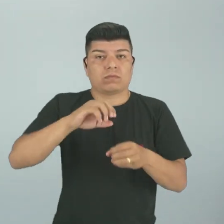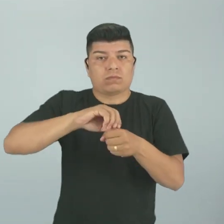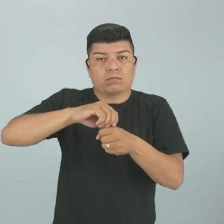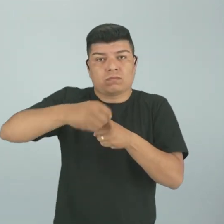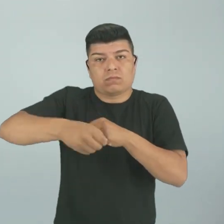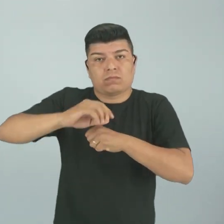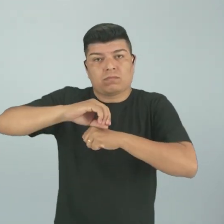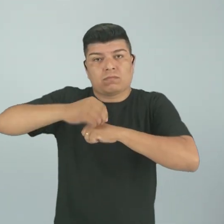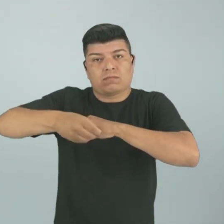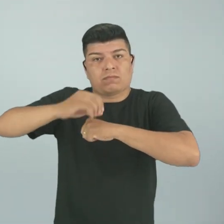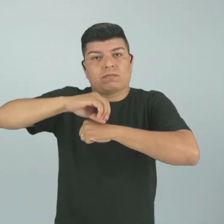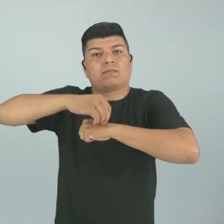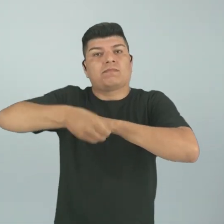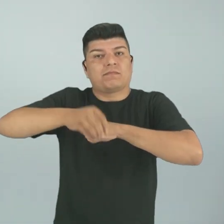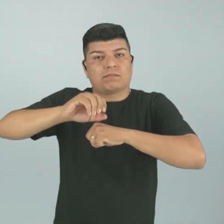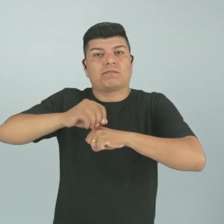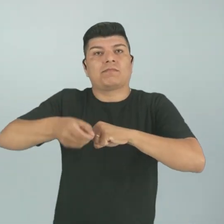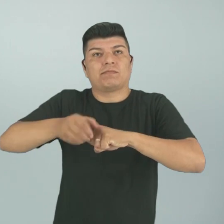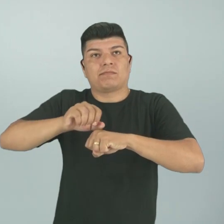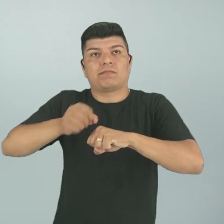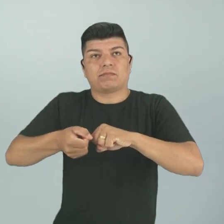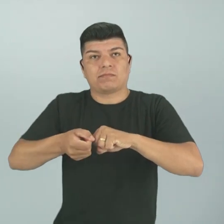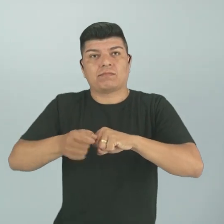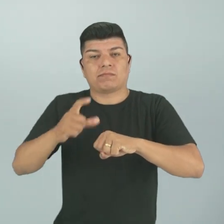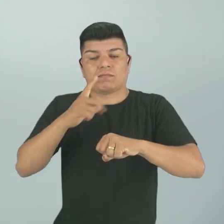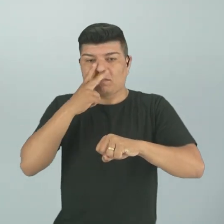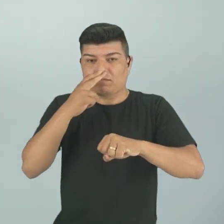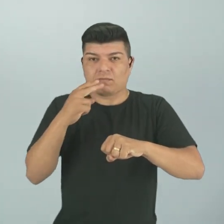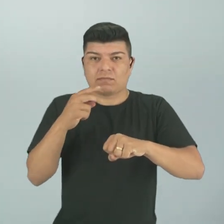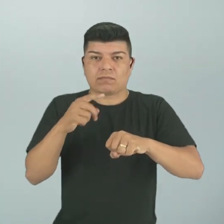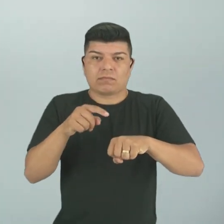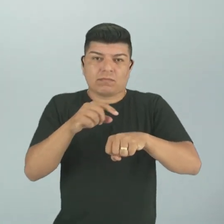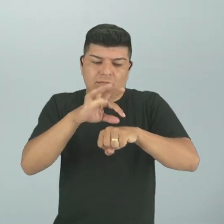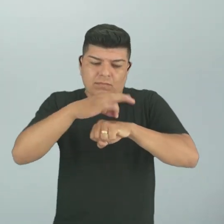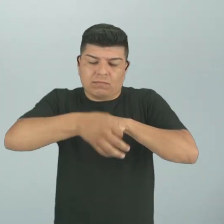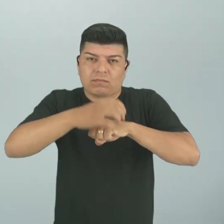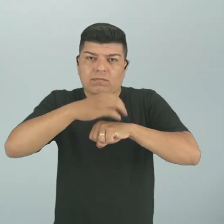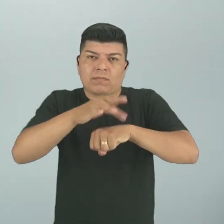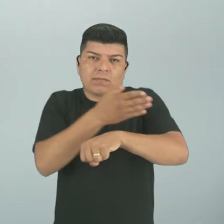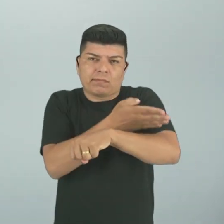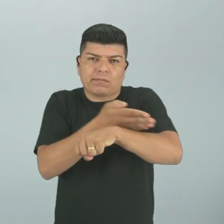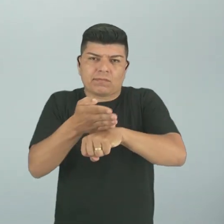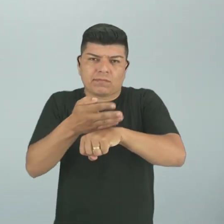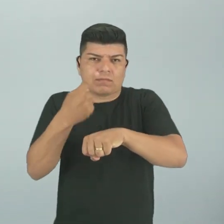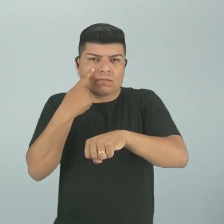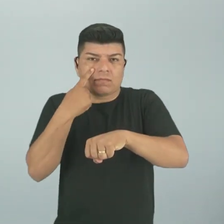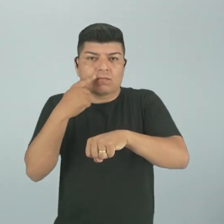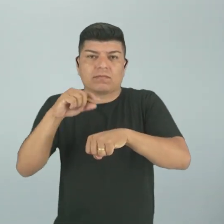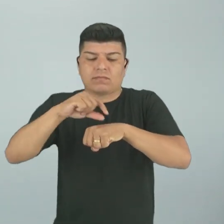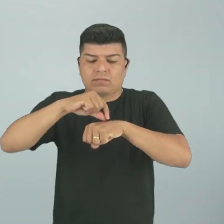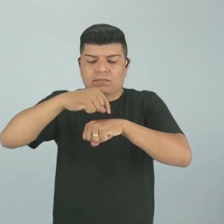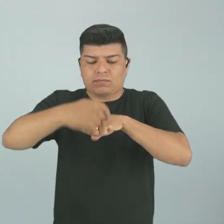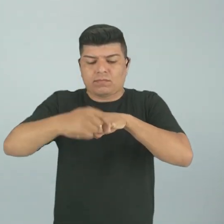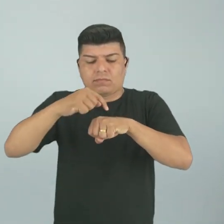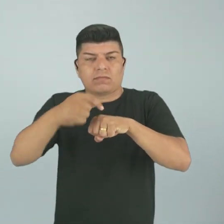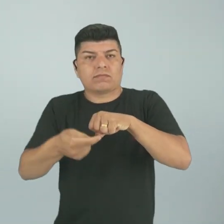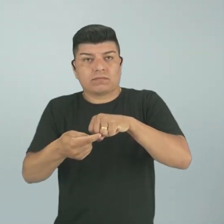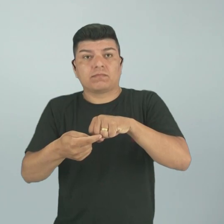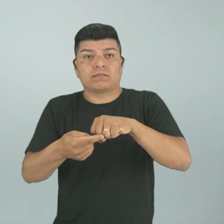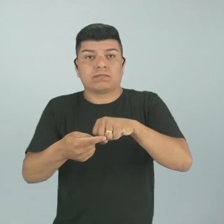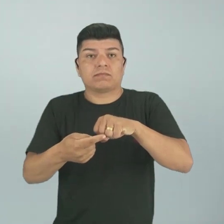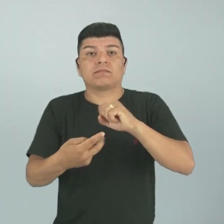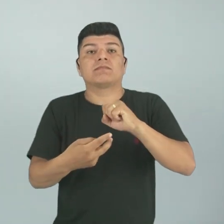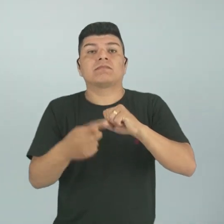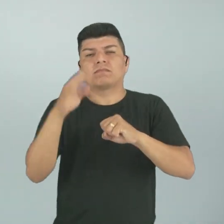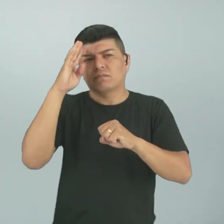Pensa na Tangerina aí, bem descascadinha. Ela não tem umas linhas brancas? Aquela Tangerina que você vê? Né? Essa Tangerina,